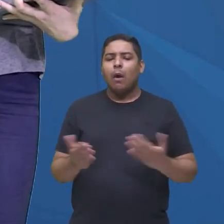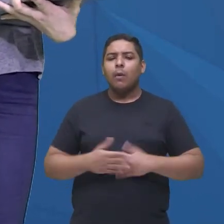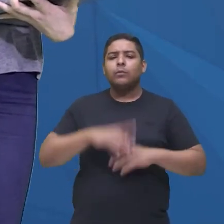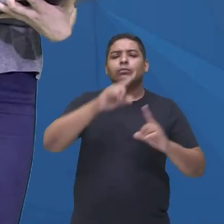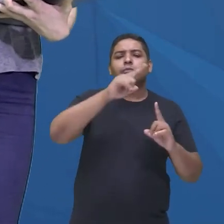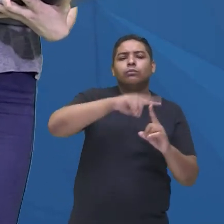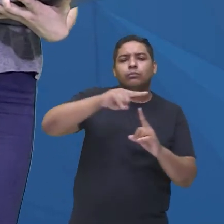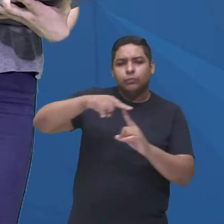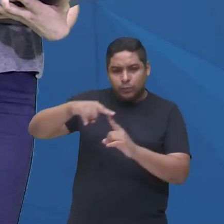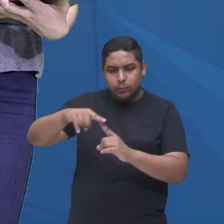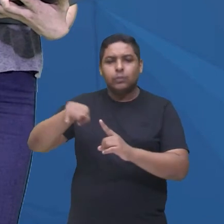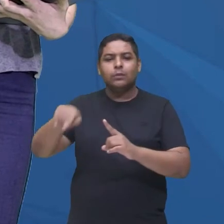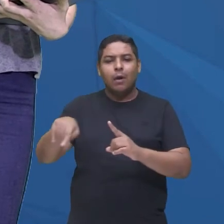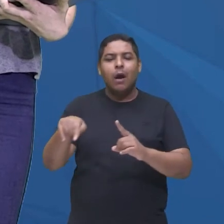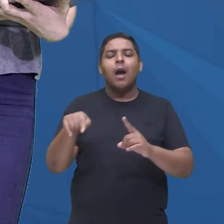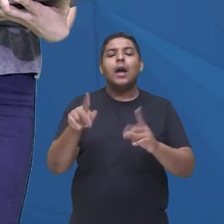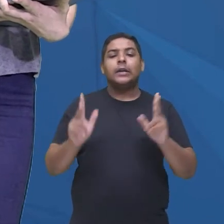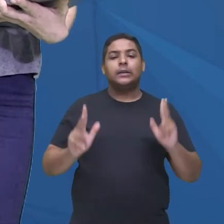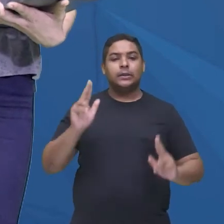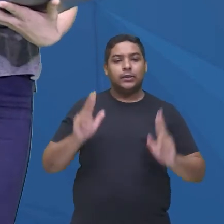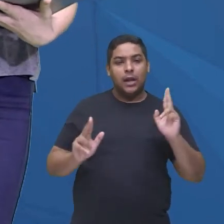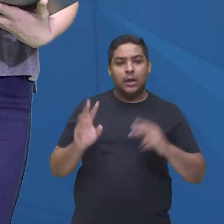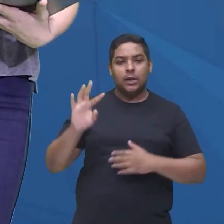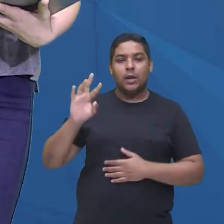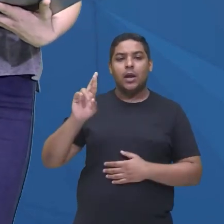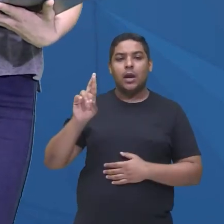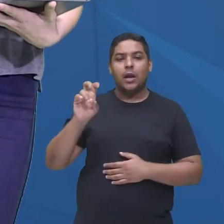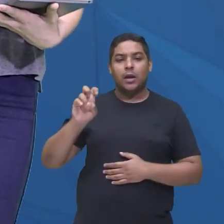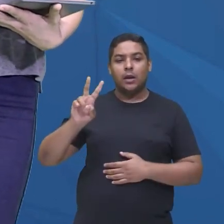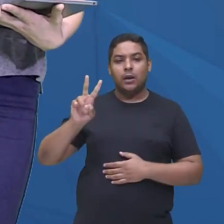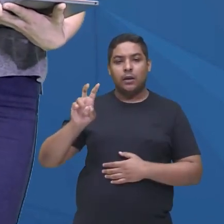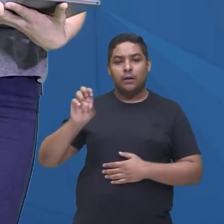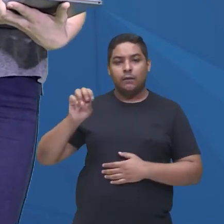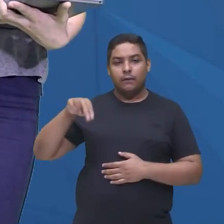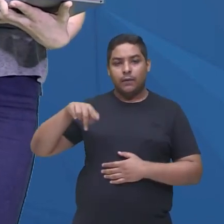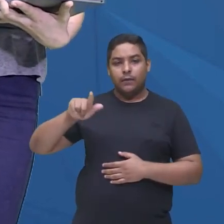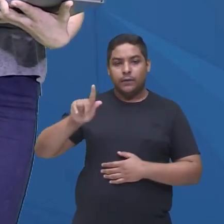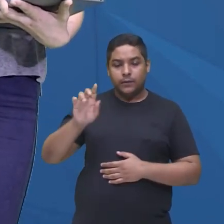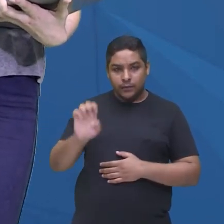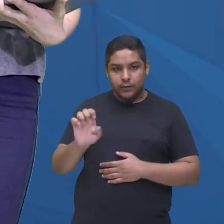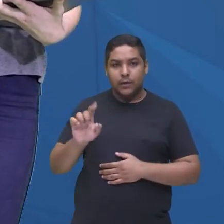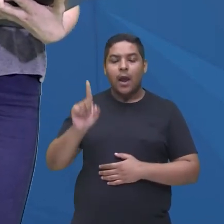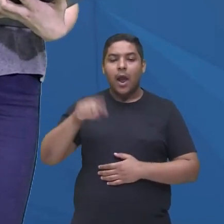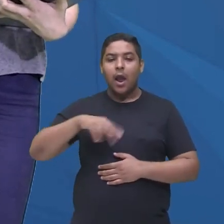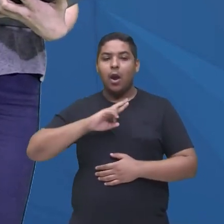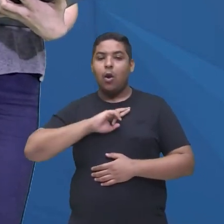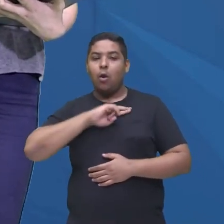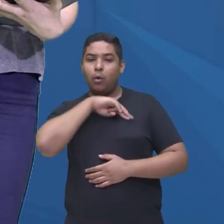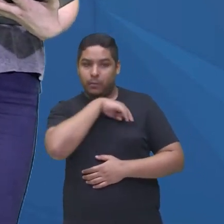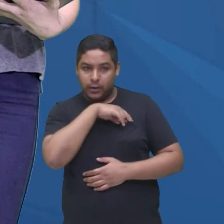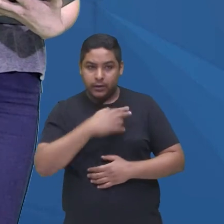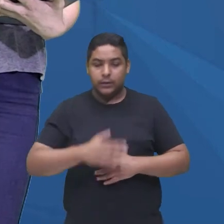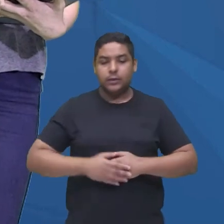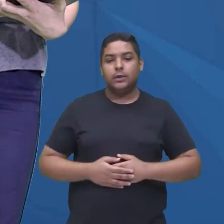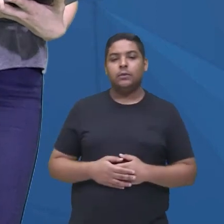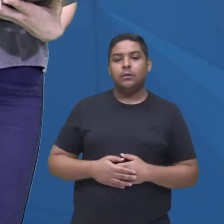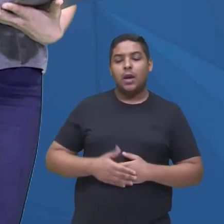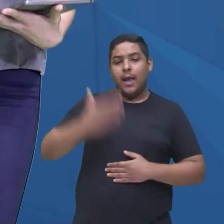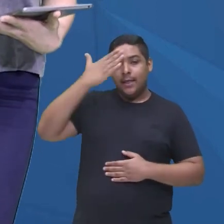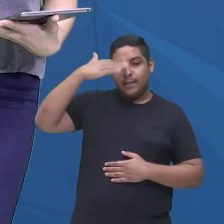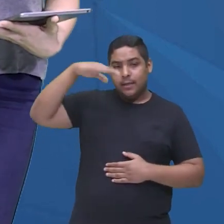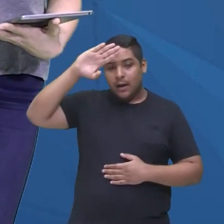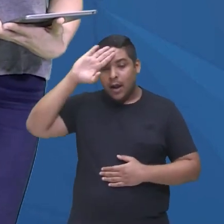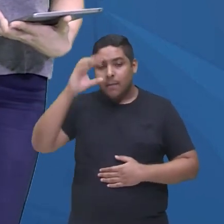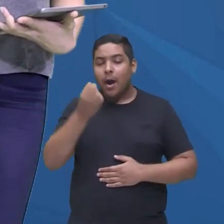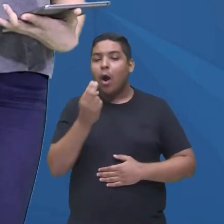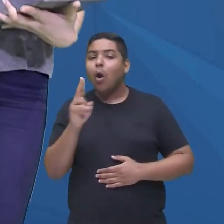série de TV Revenge, romance, drama ou ficção? Pergunta na tela, 10 segundos, essa tem que